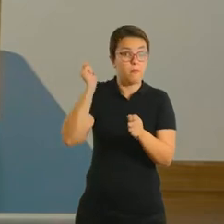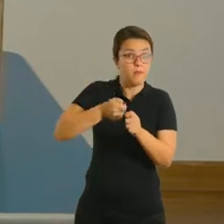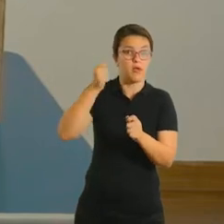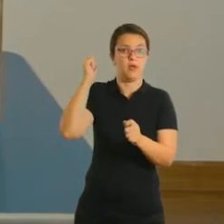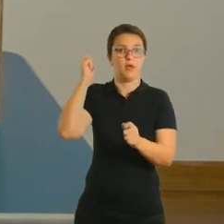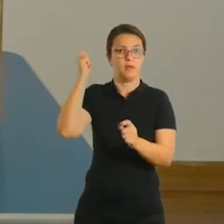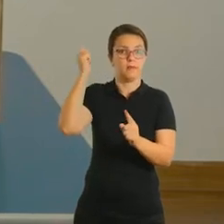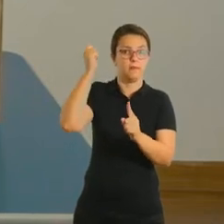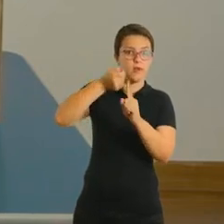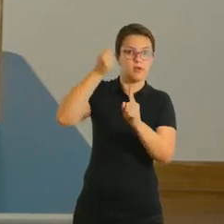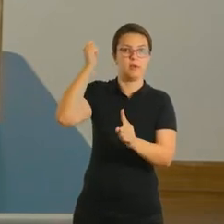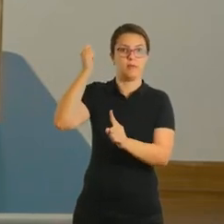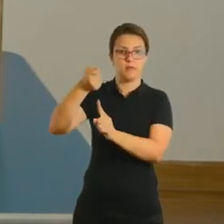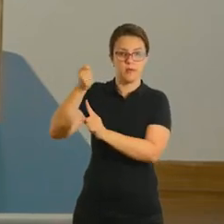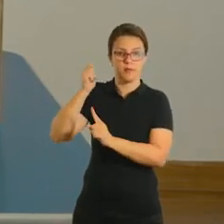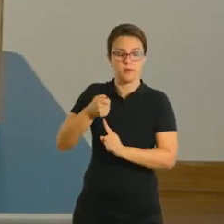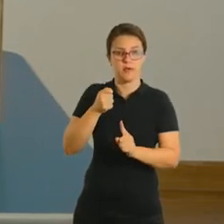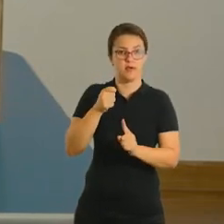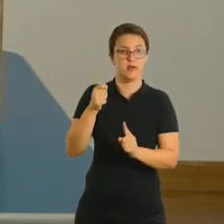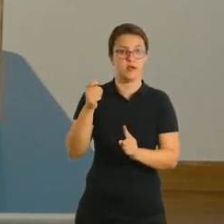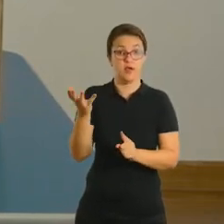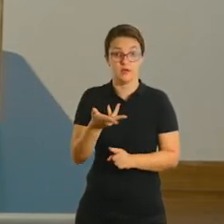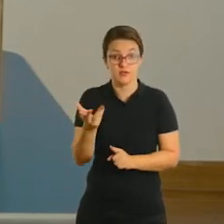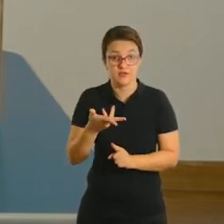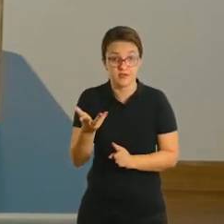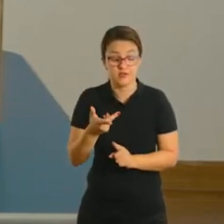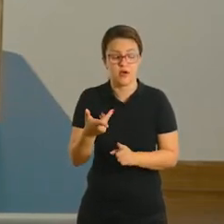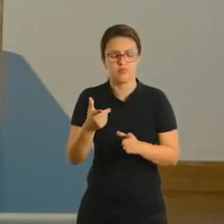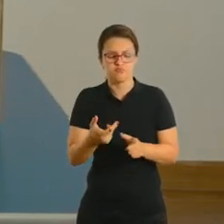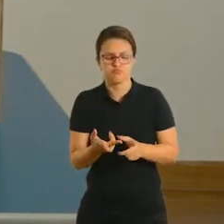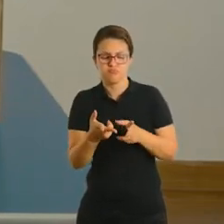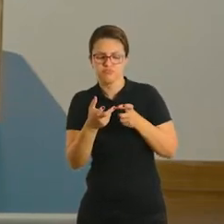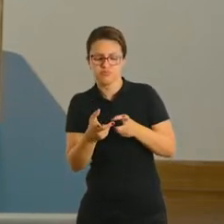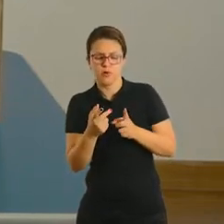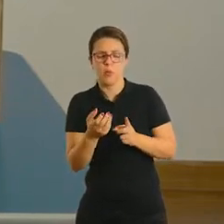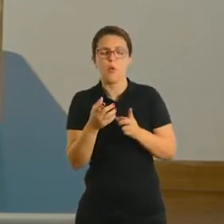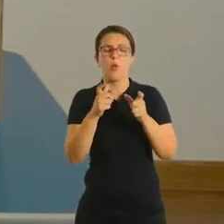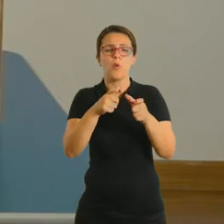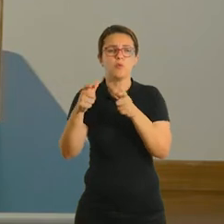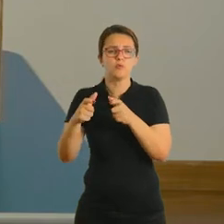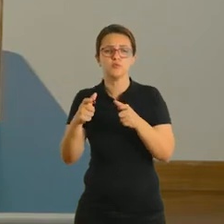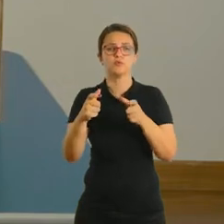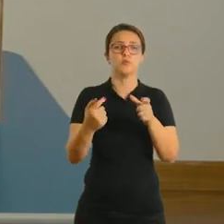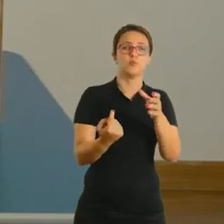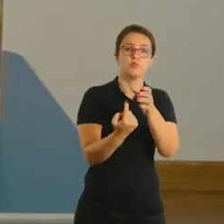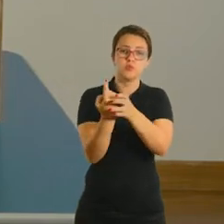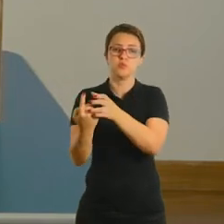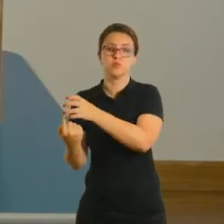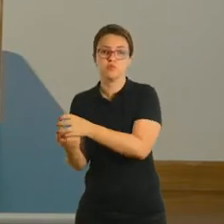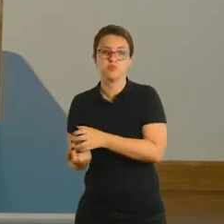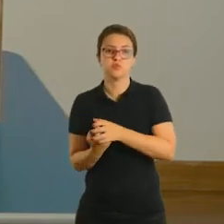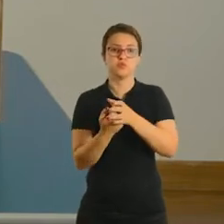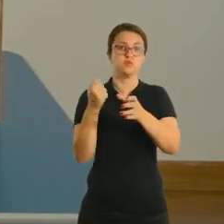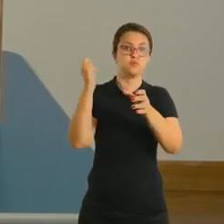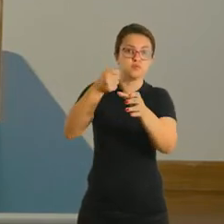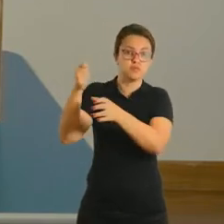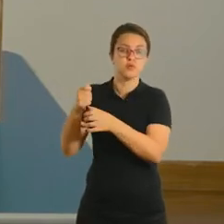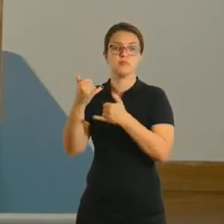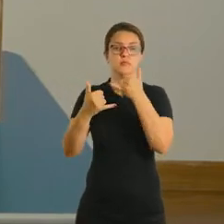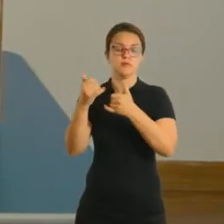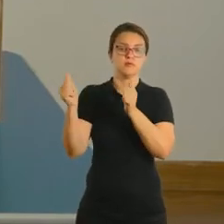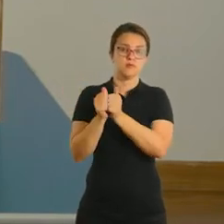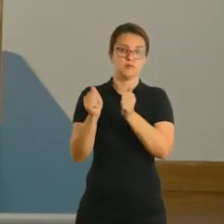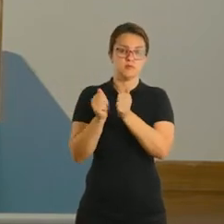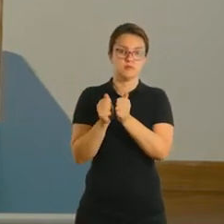de bater, a intenção é que ela seja ágil, que ela perceba onde está saindo, ela acerte o alvo e brinque com você também.